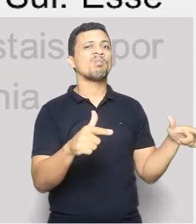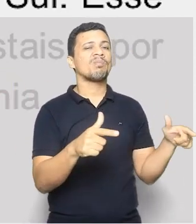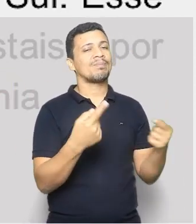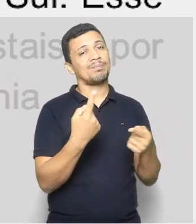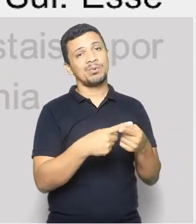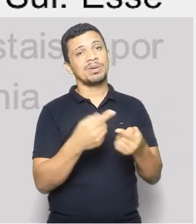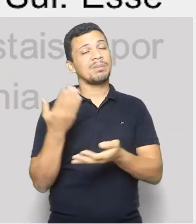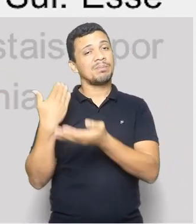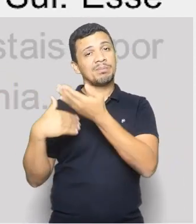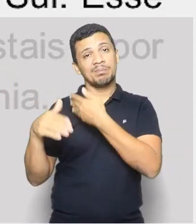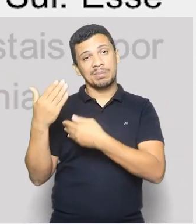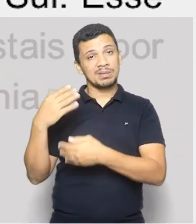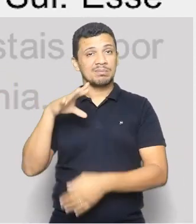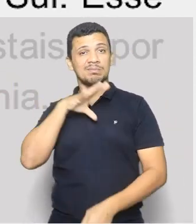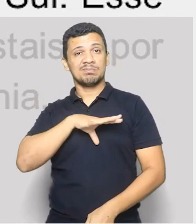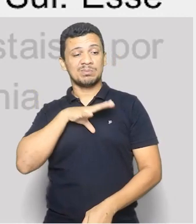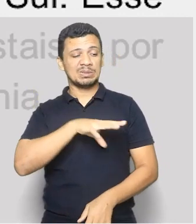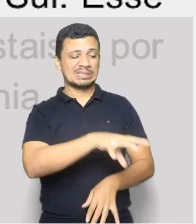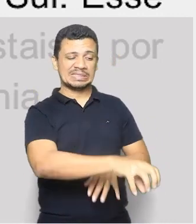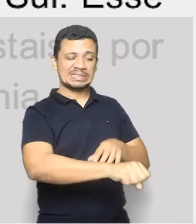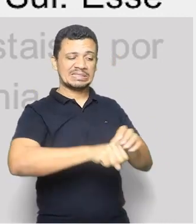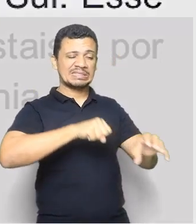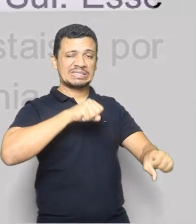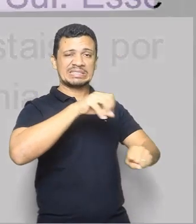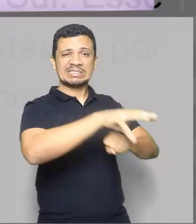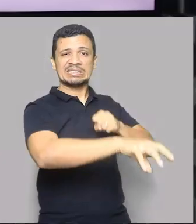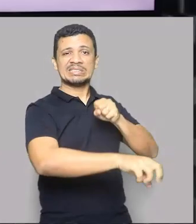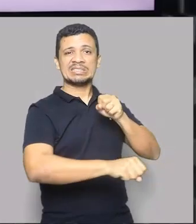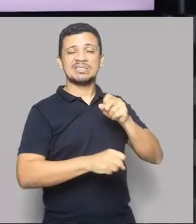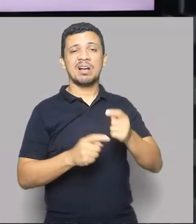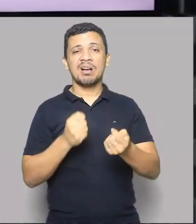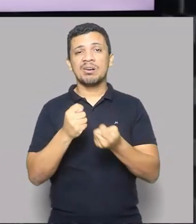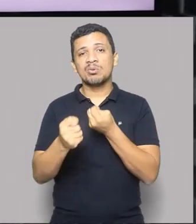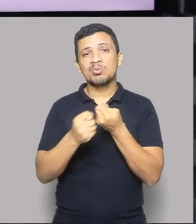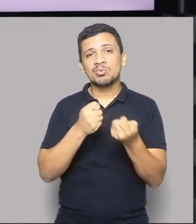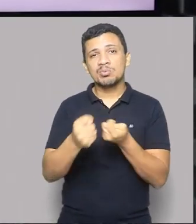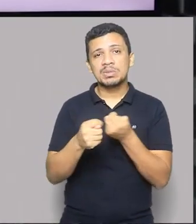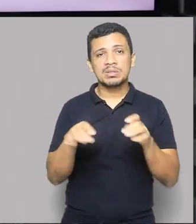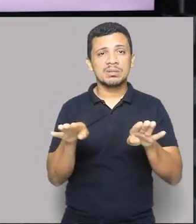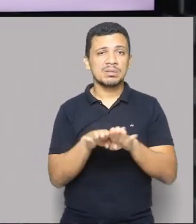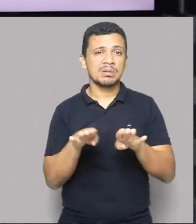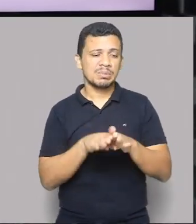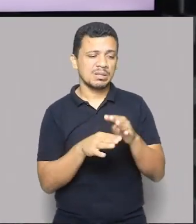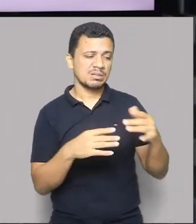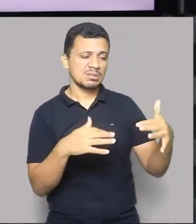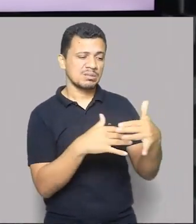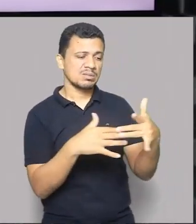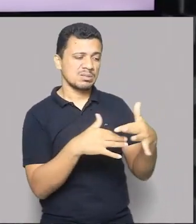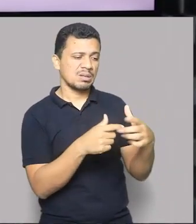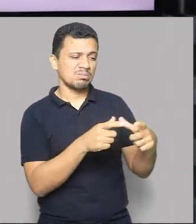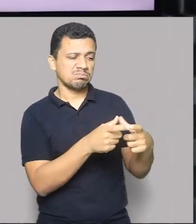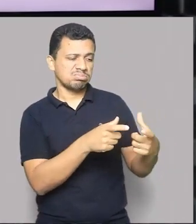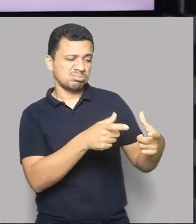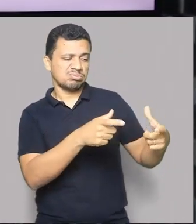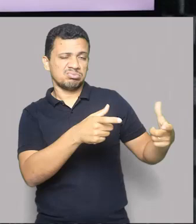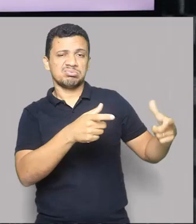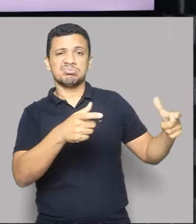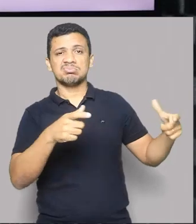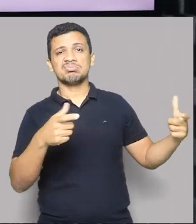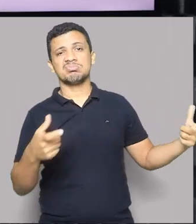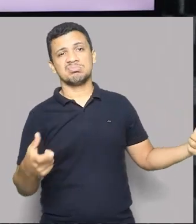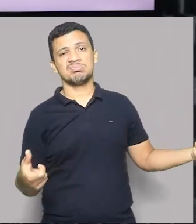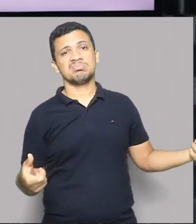colonização, aos ciclos da economia, processo de urbanização, ocupação, expansão das cidades.